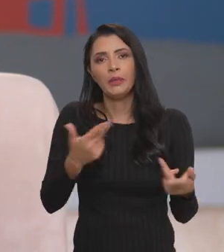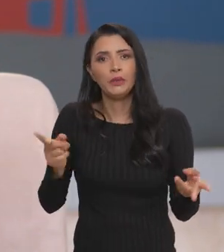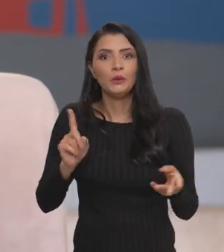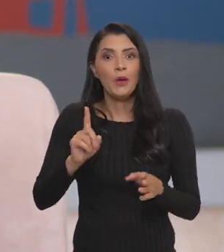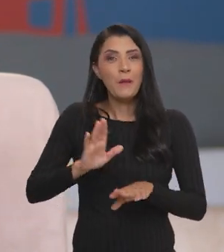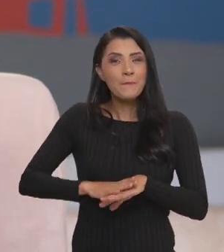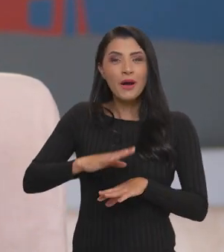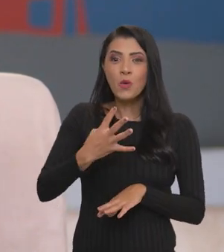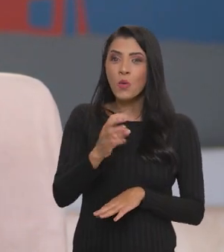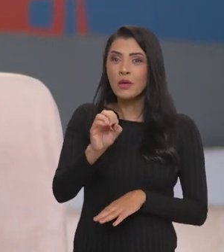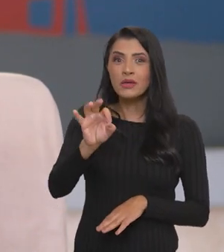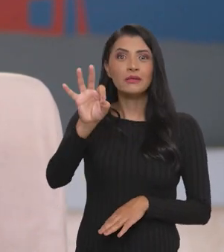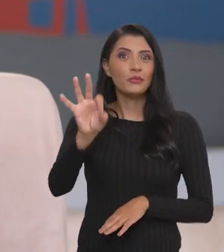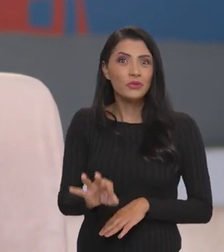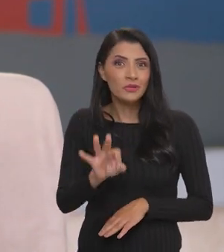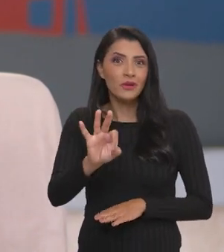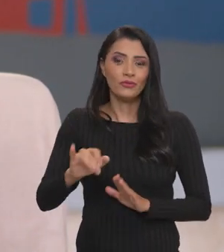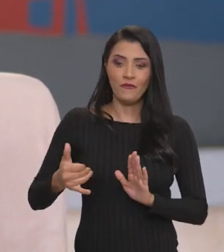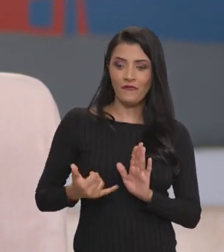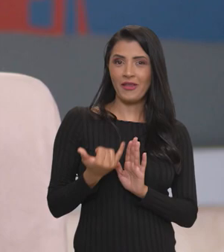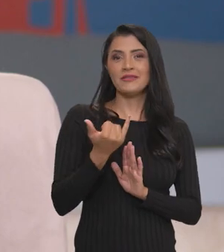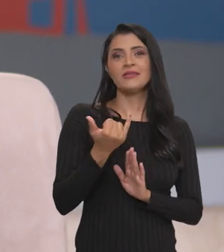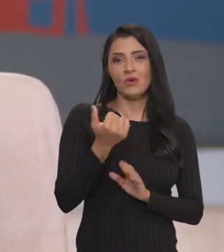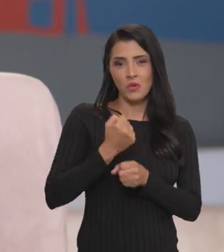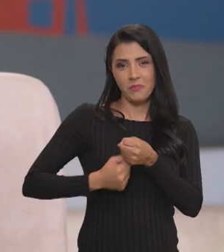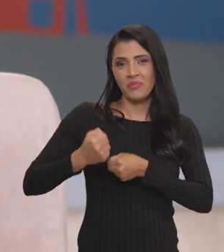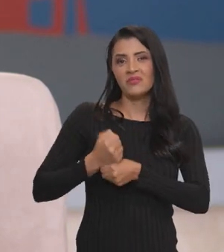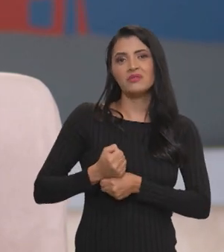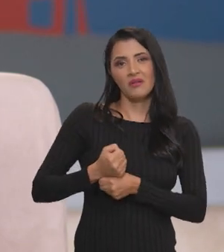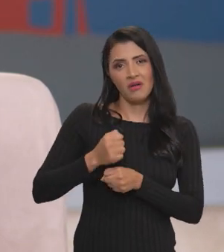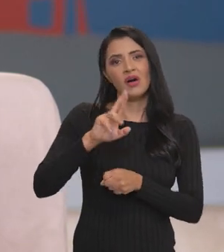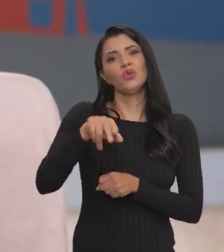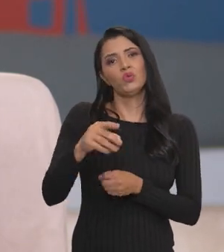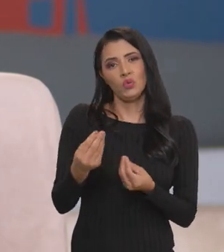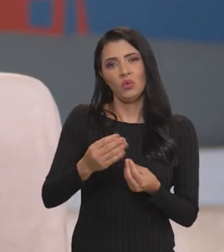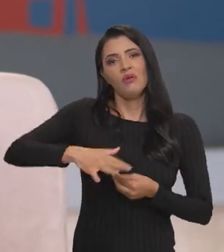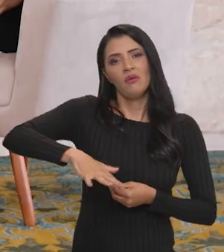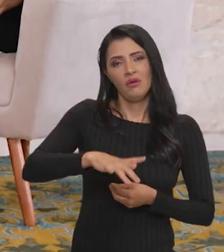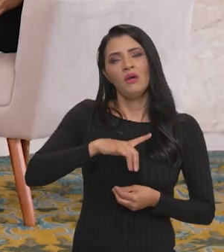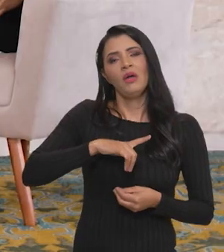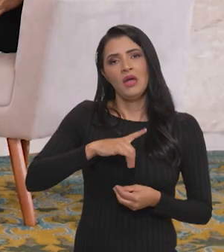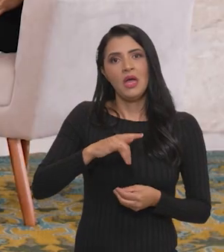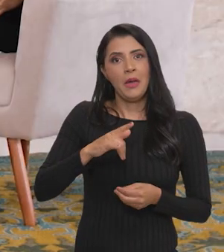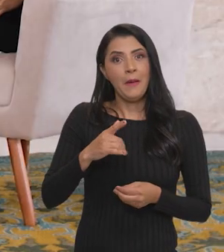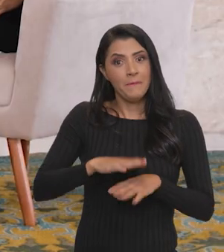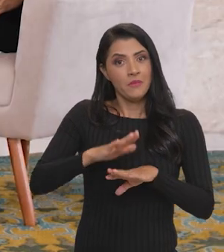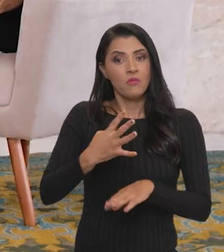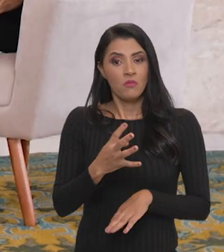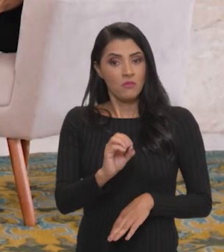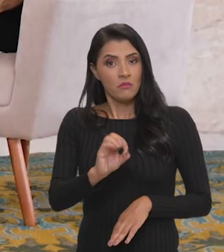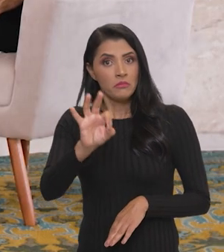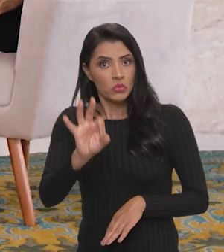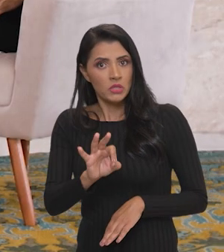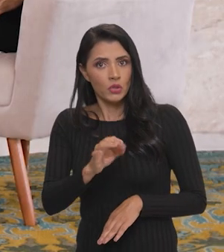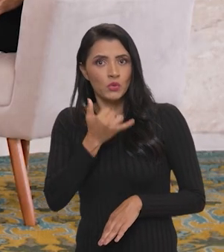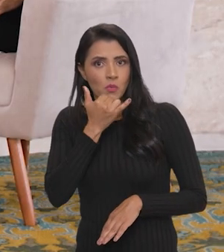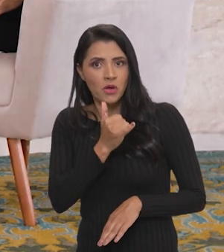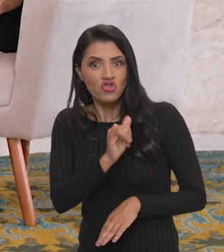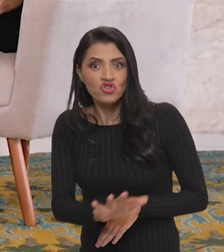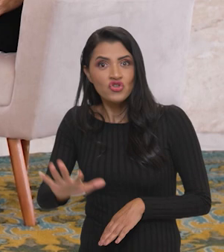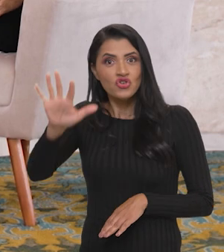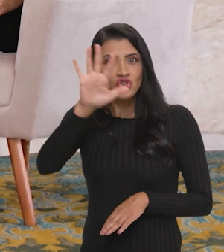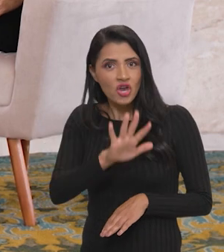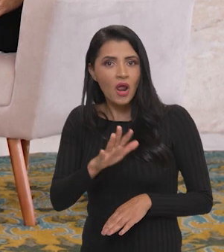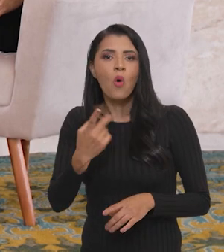alimentos. Mais de 40% da inflação de alimentos no ano passado foi impulsionada... Perdão, mais de 40% da inflação